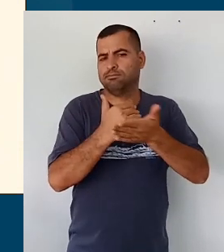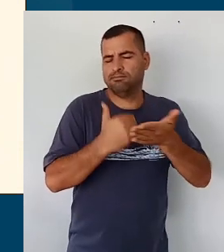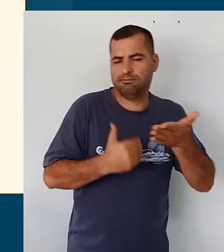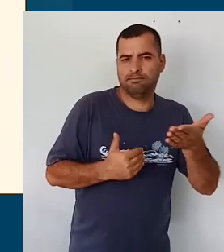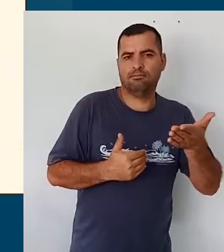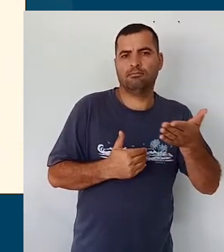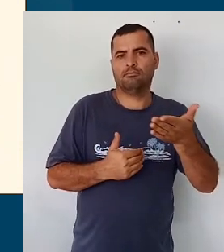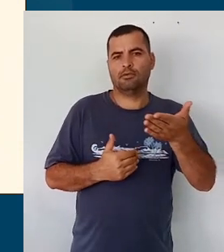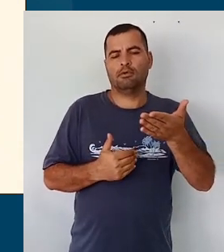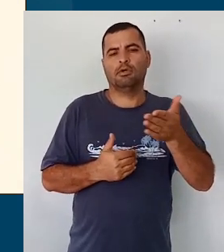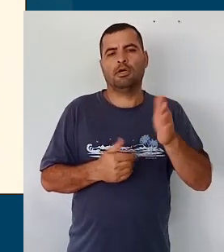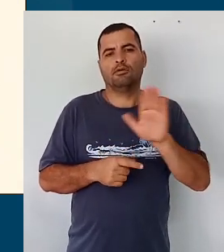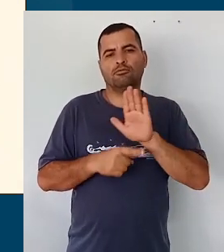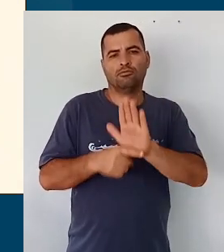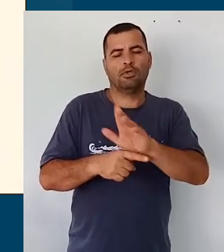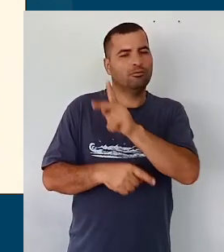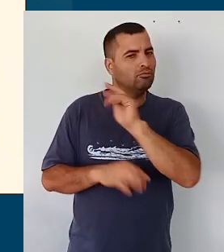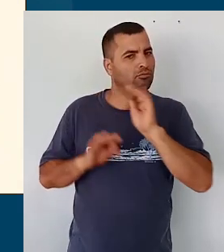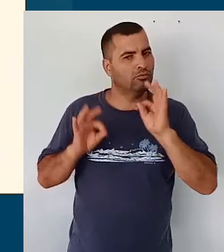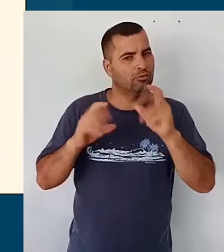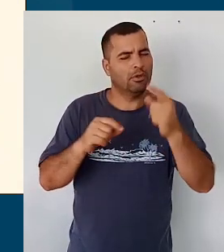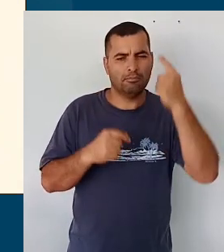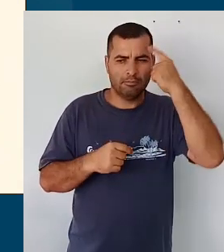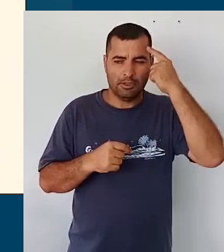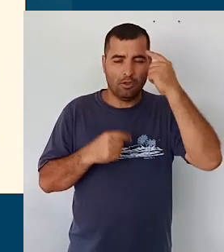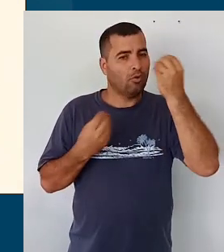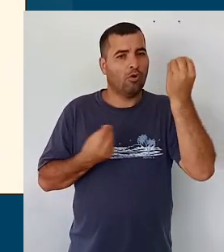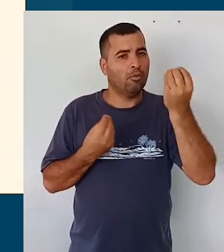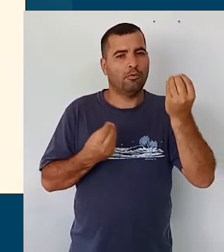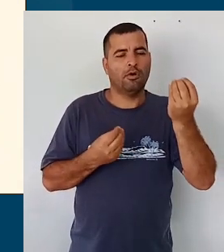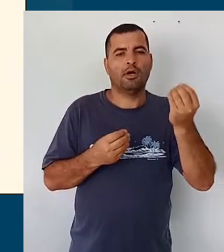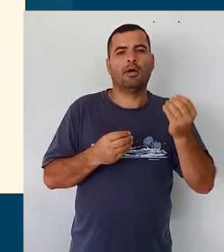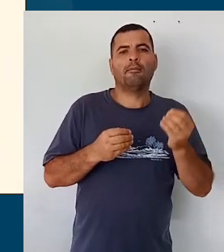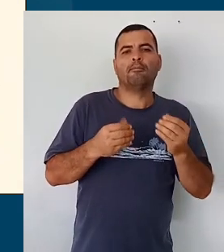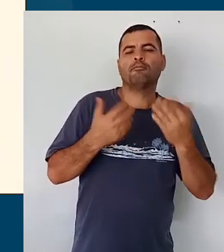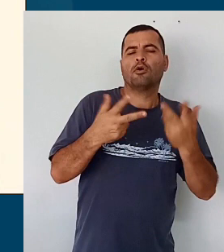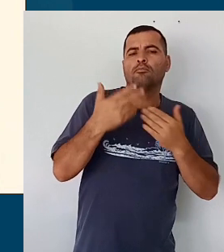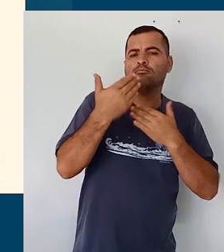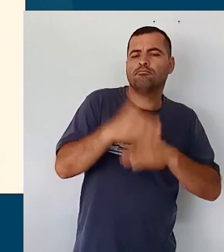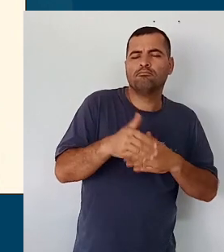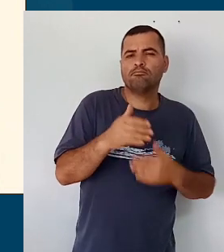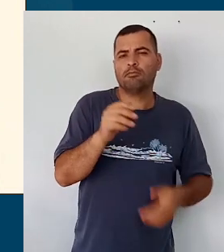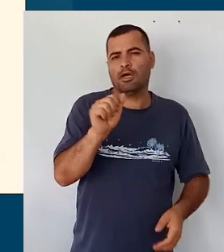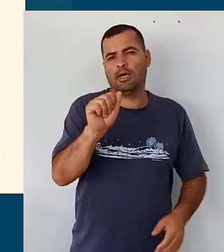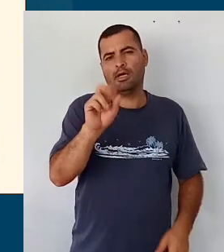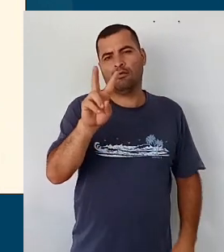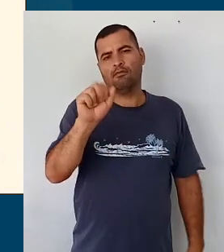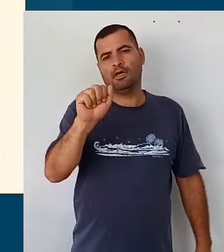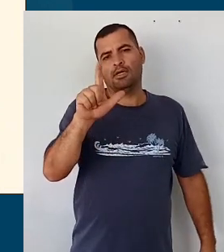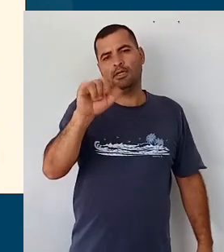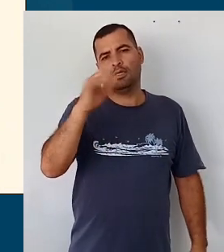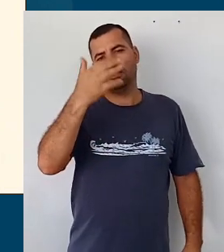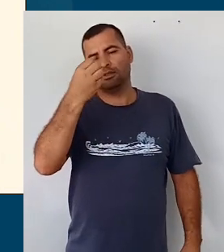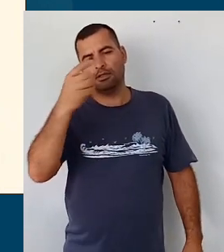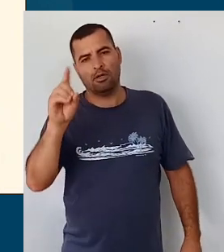vai ajudar os profissionais a pensarem na avaliação da educação infantil, né, e na questão da avaliação a gente